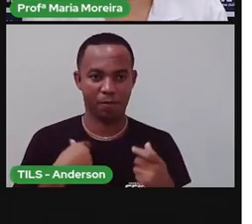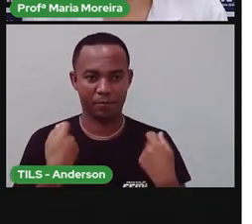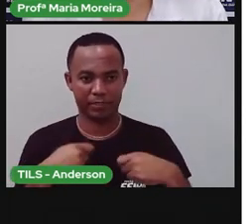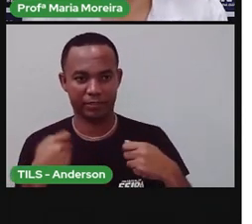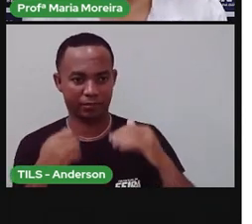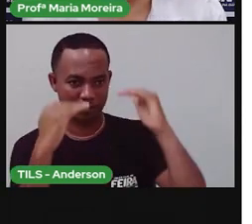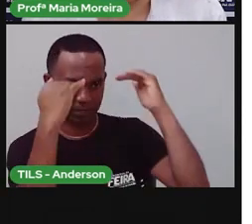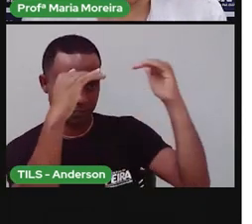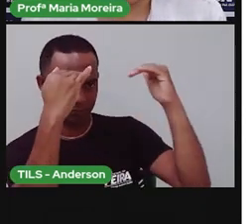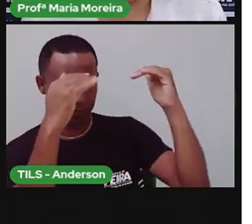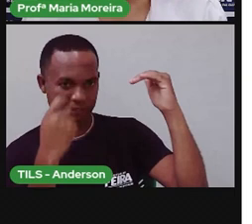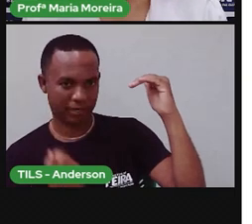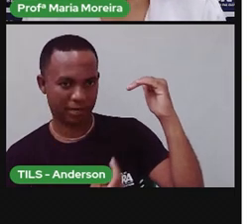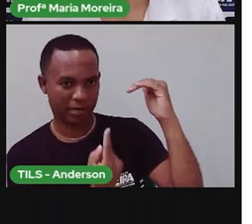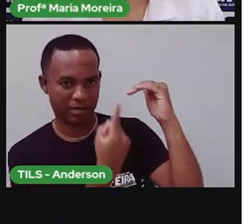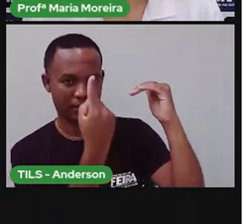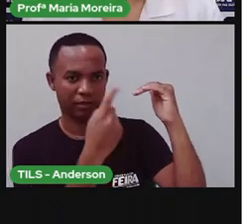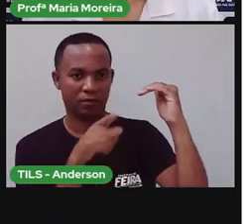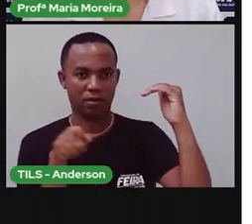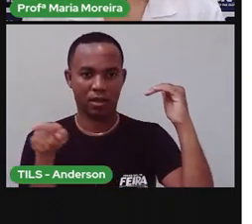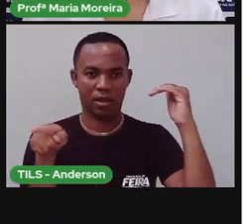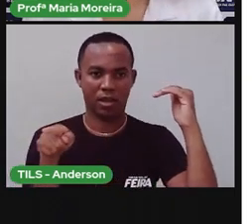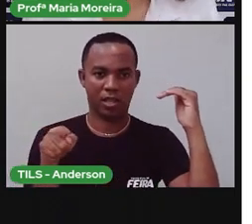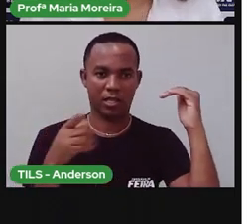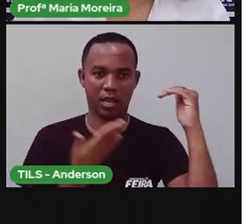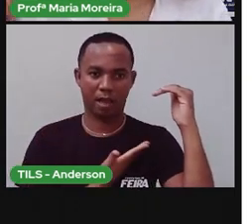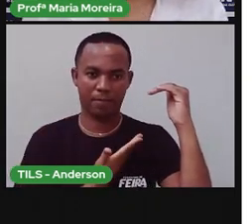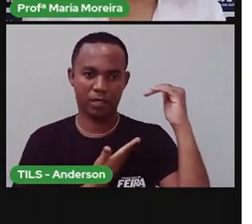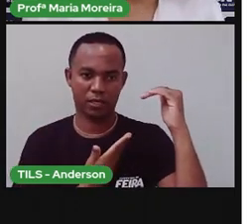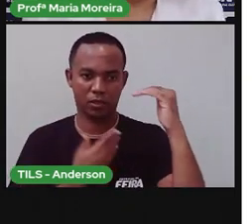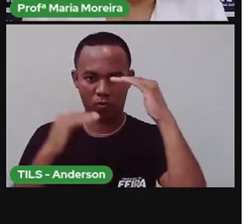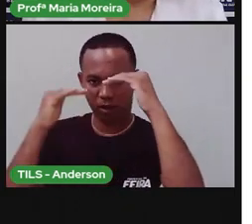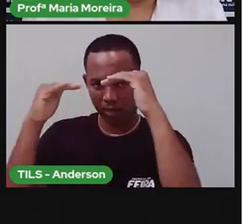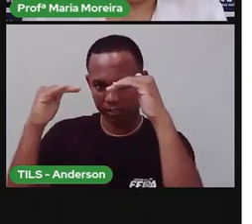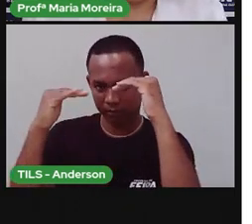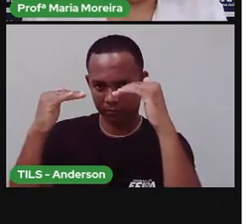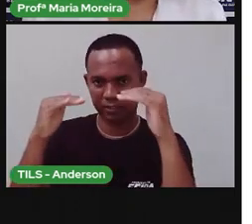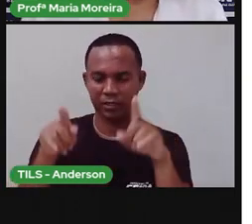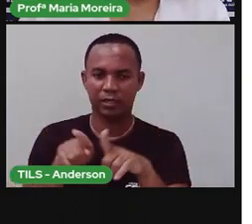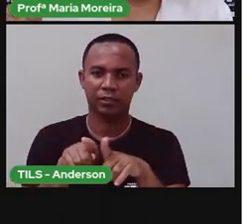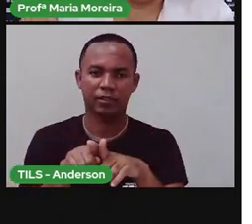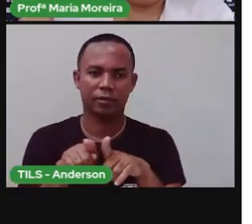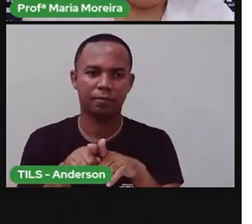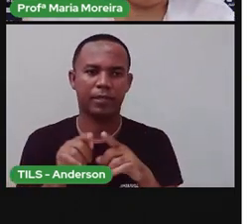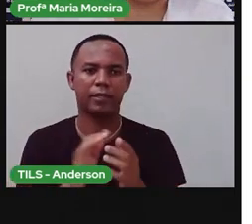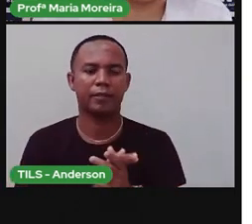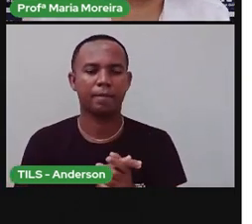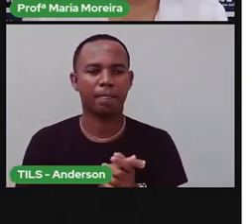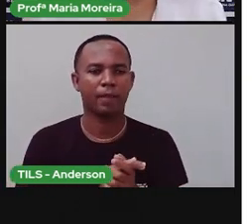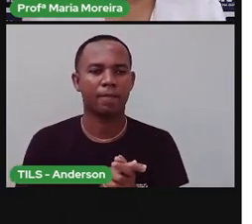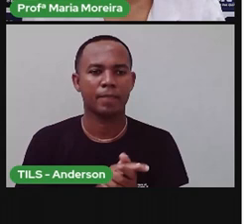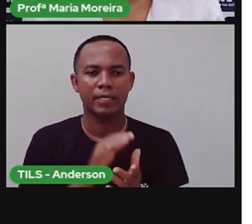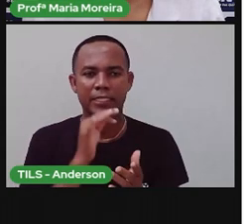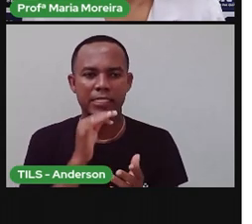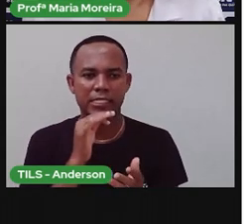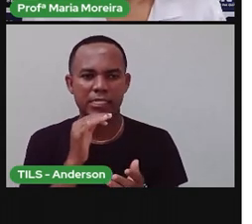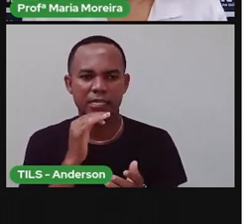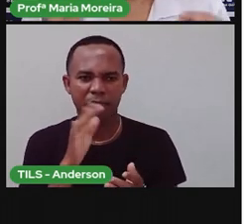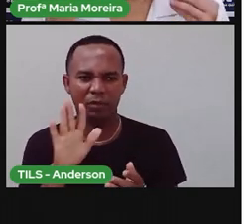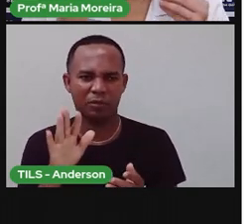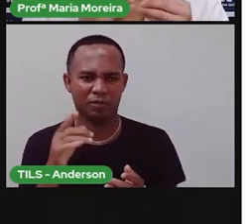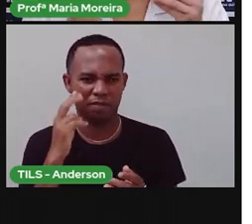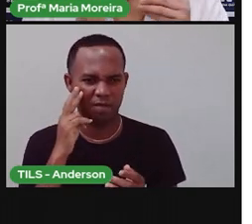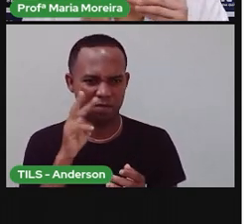vocês precisam respeitar os coleguinhas de sala de vocês, principalmente aqui nas lives, tá? A Pró tem visto várias discussões,